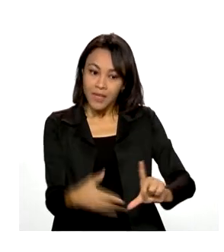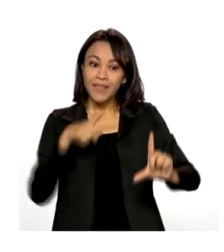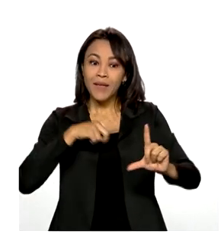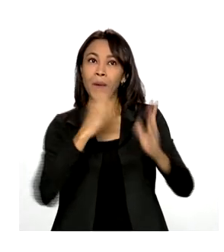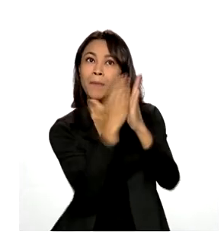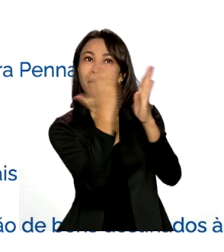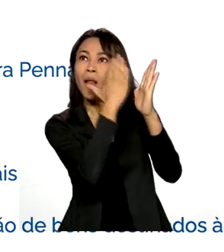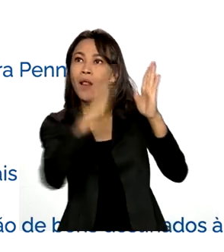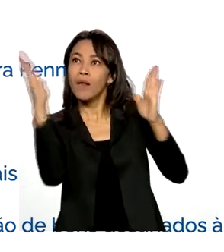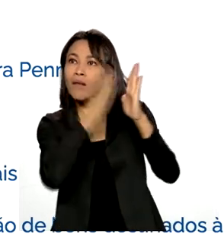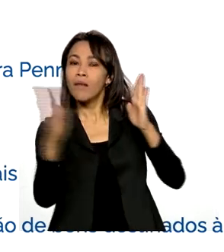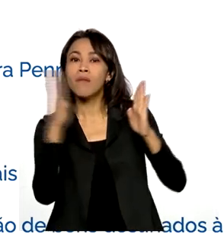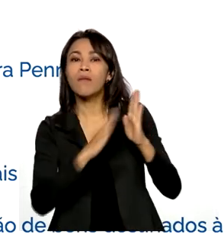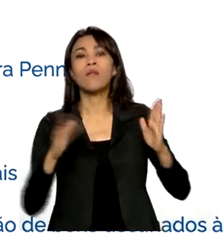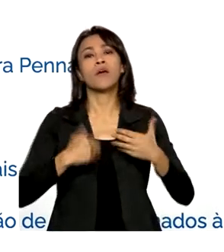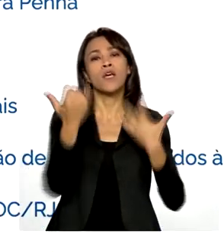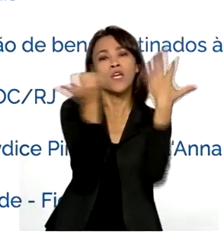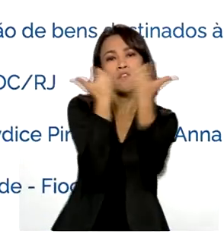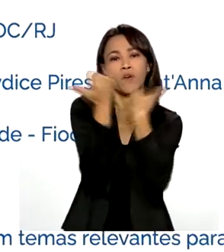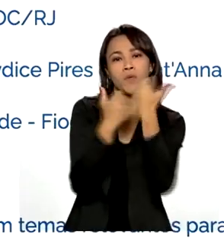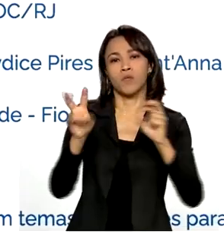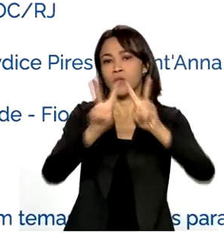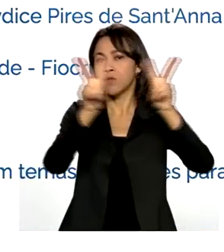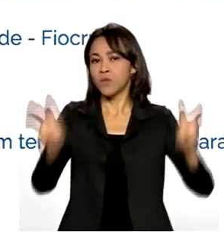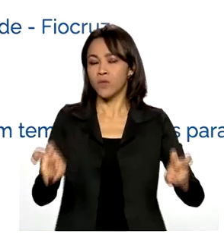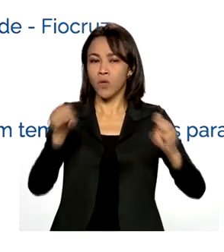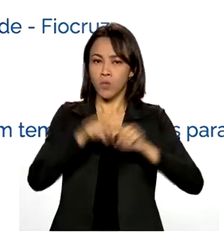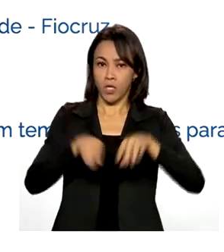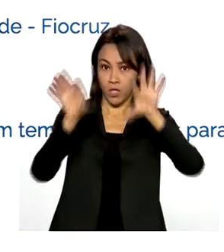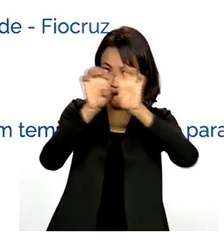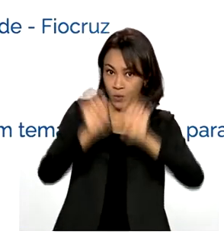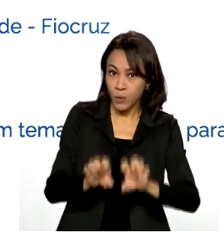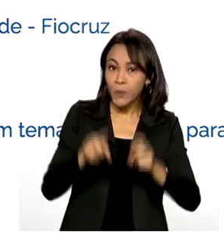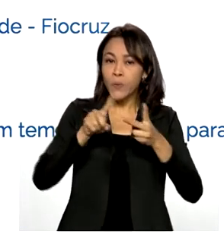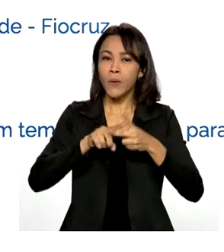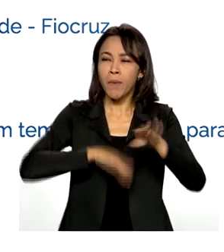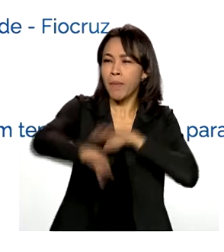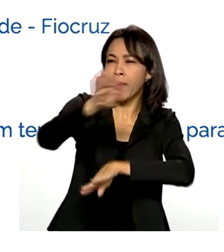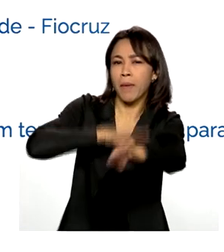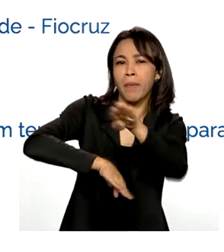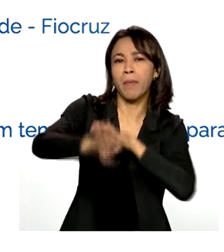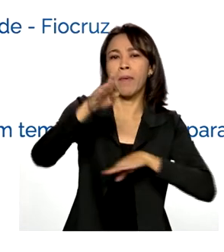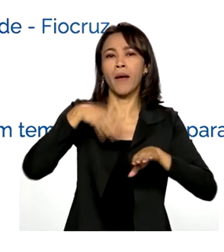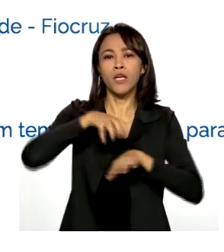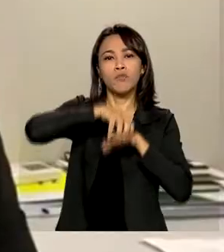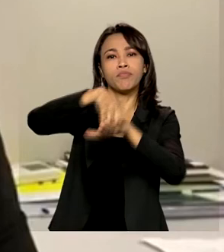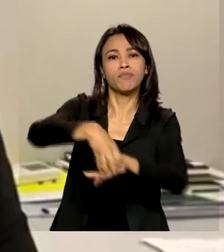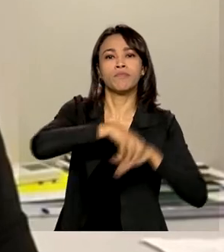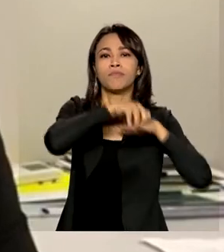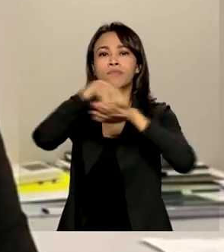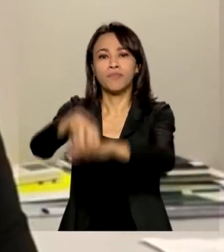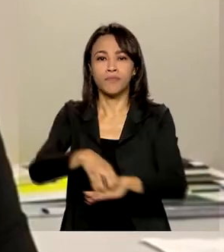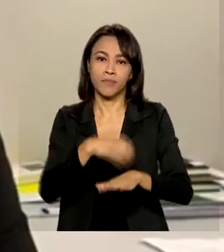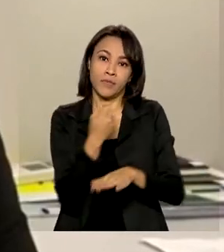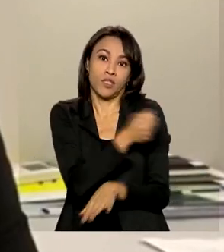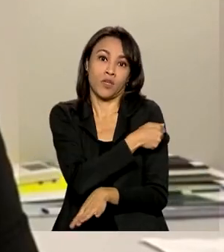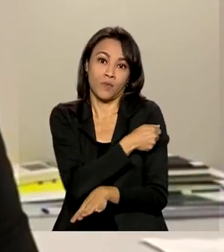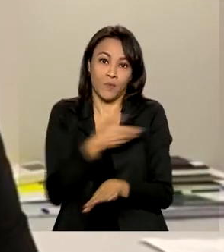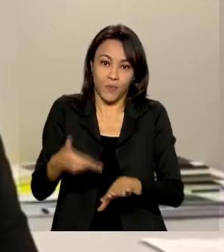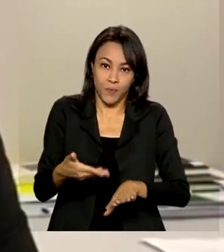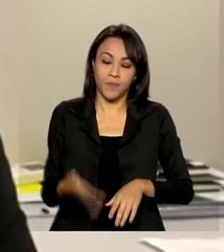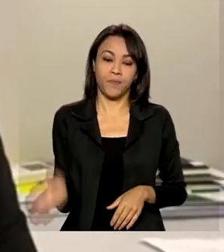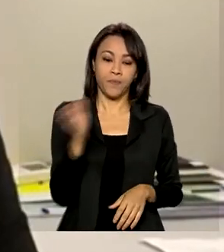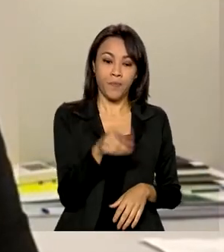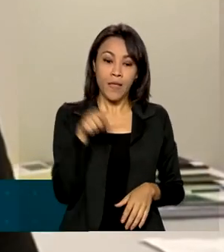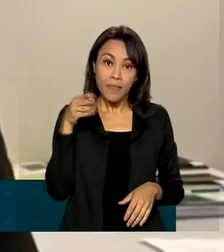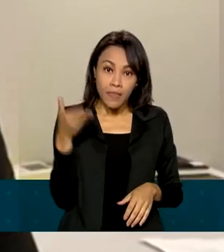digital e informações sobre infraestrutura, trânsito e transportes de estudantes. A jornada do estudante no Gov